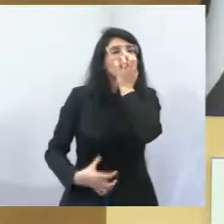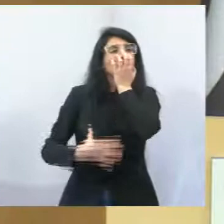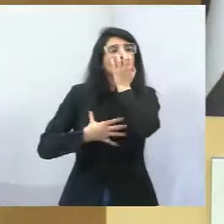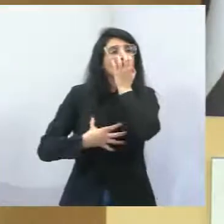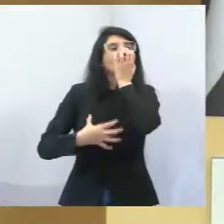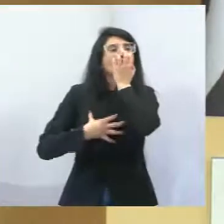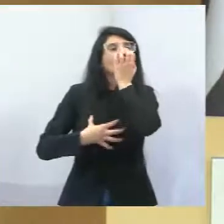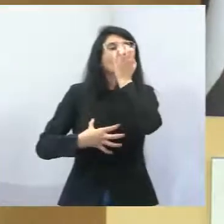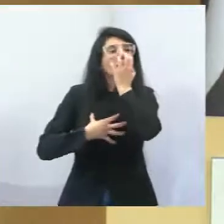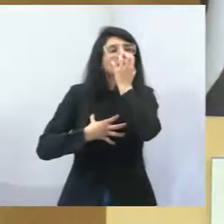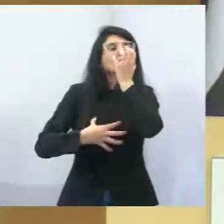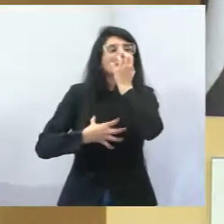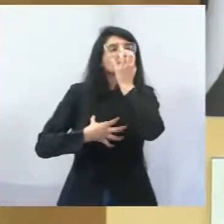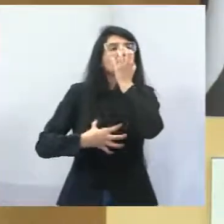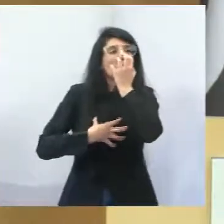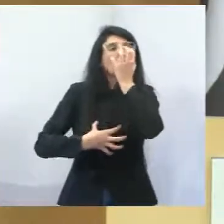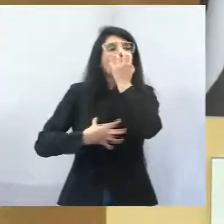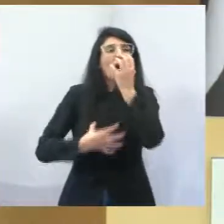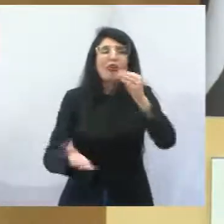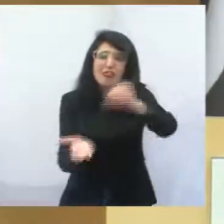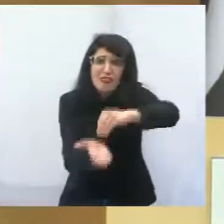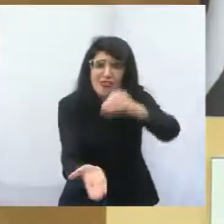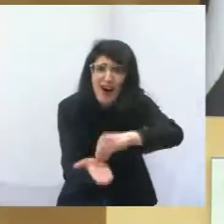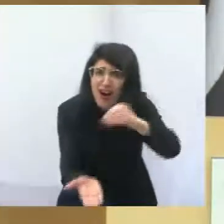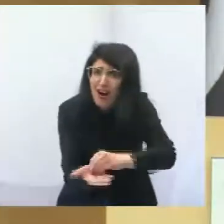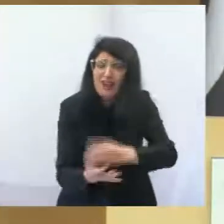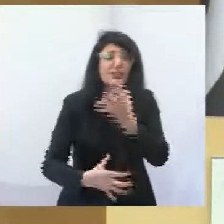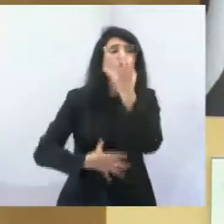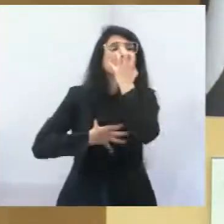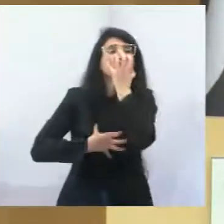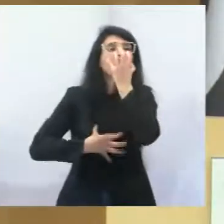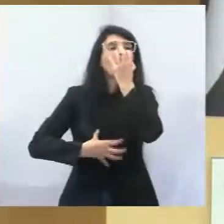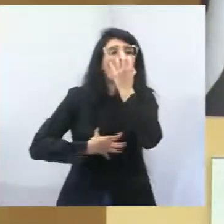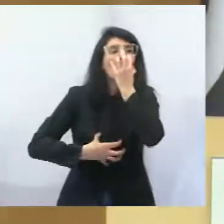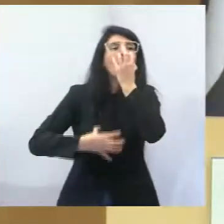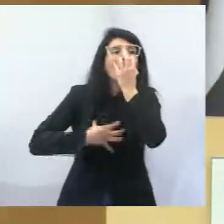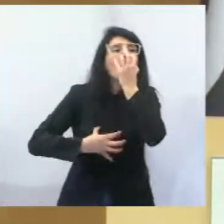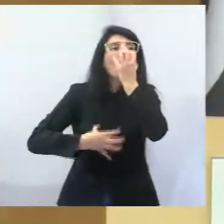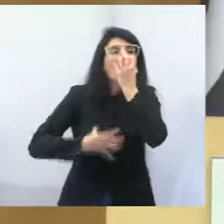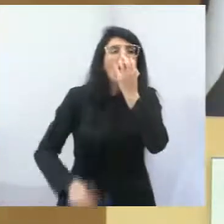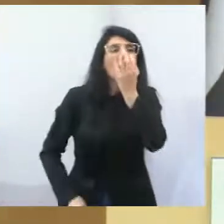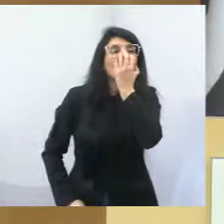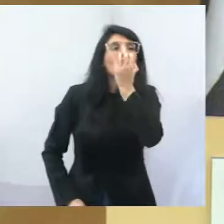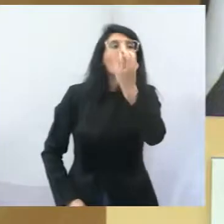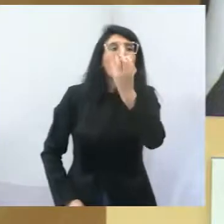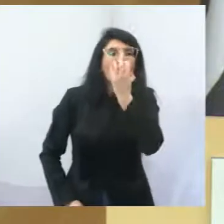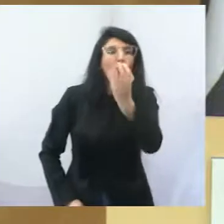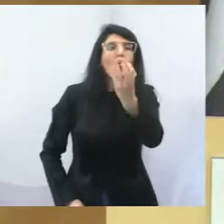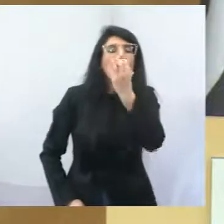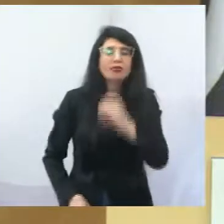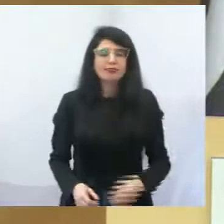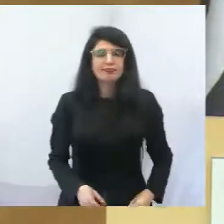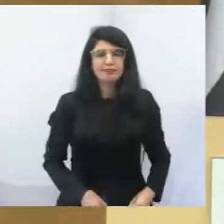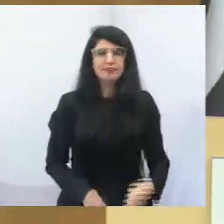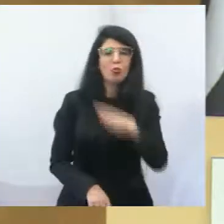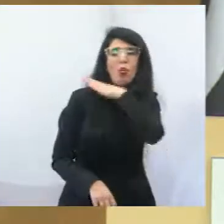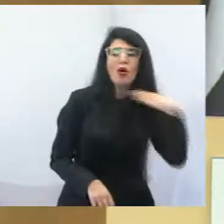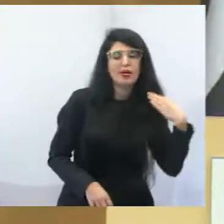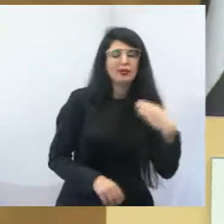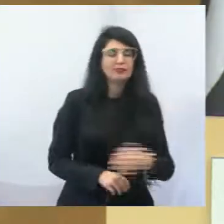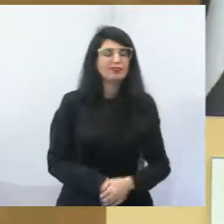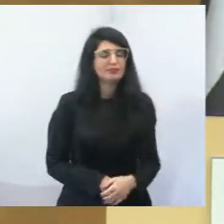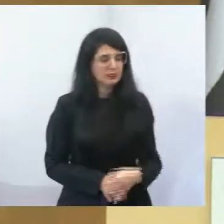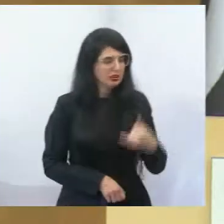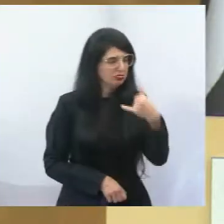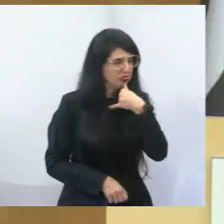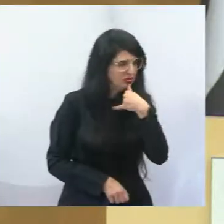pessoas não têm tubo de oxigênio e estão morrendo, porque, infelizmente, a disputa pelo Covid não é